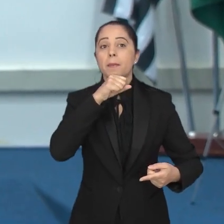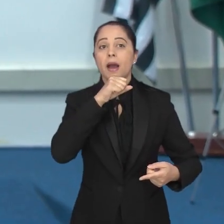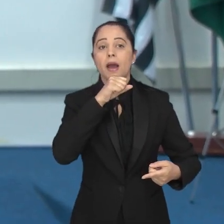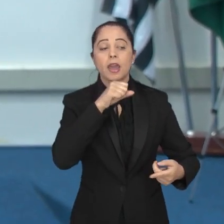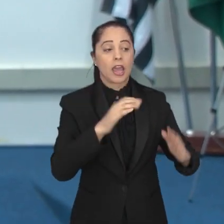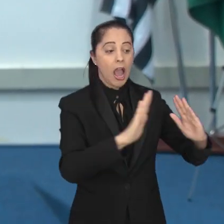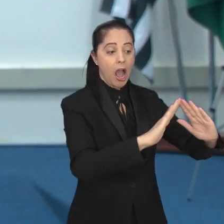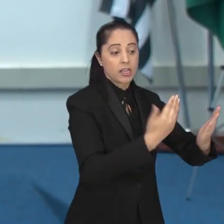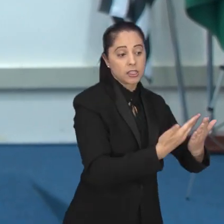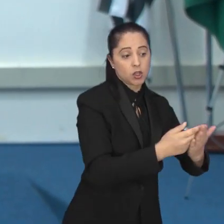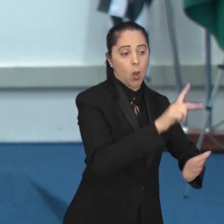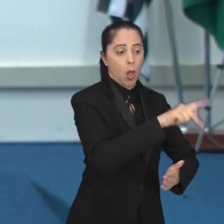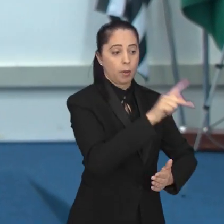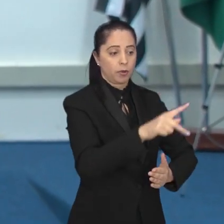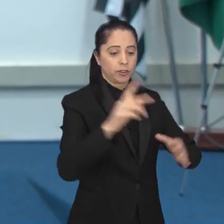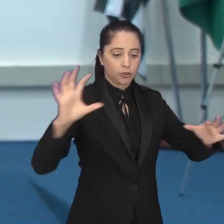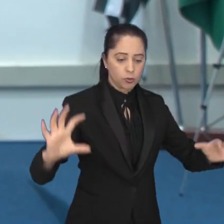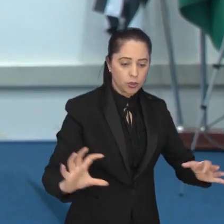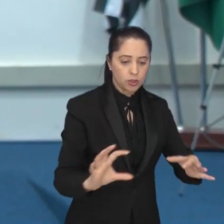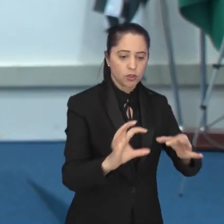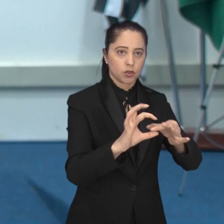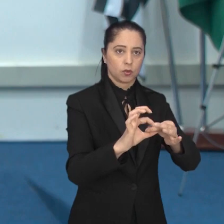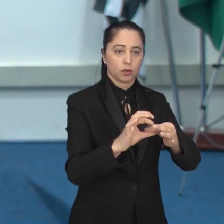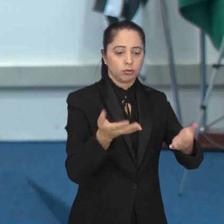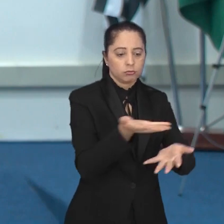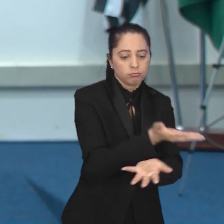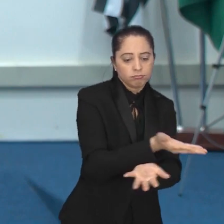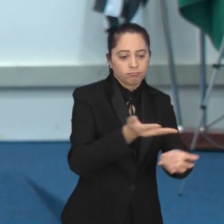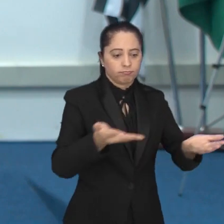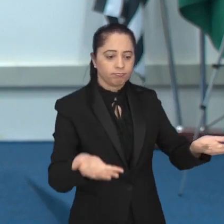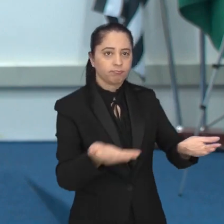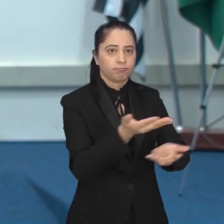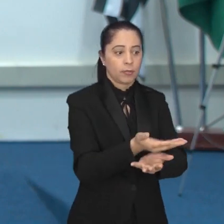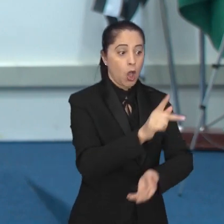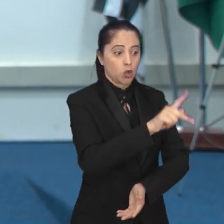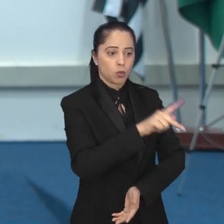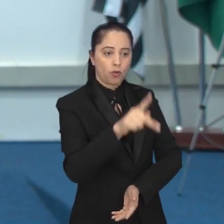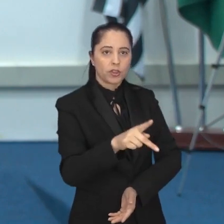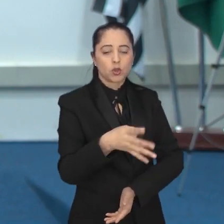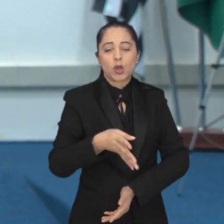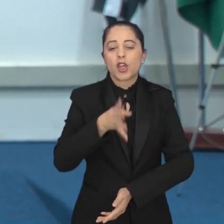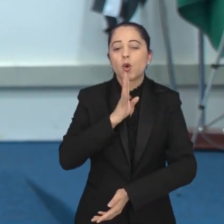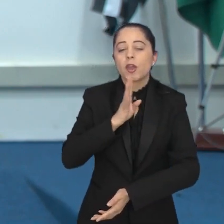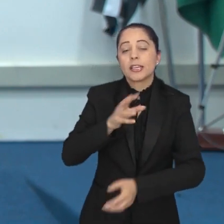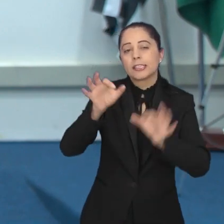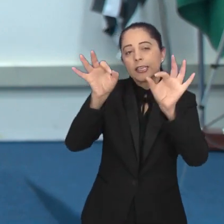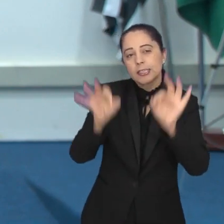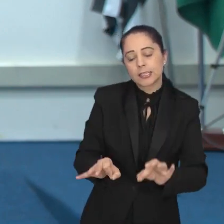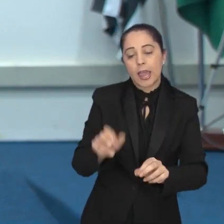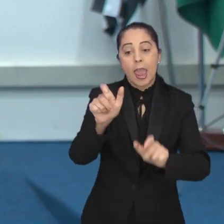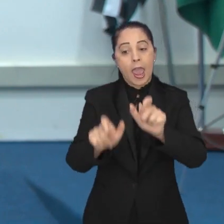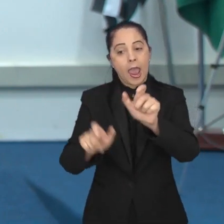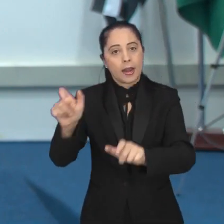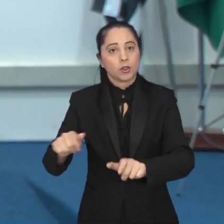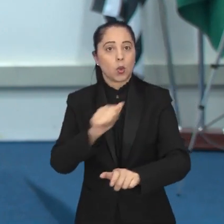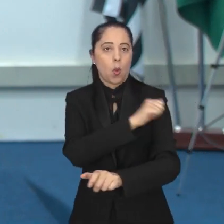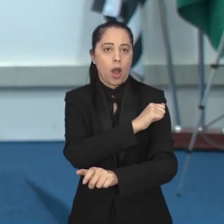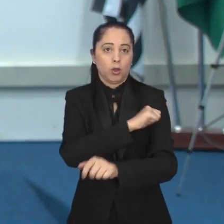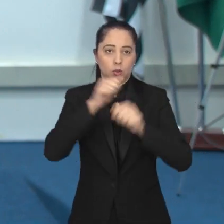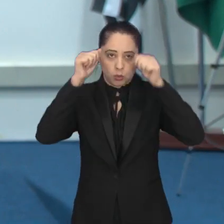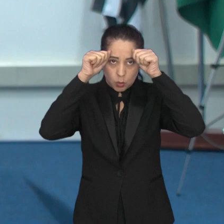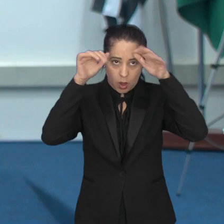escolas, dos profissionais, dos professores e, consequentemente, os professores conhecerem mais os alunos autistas e também com